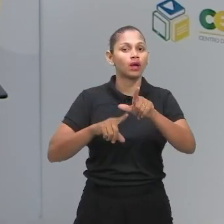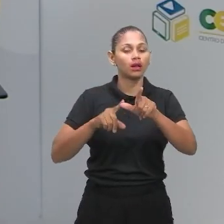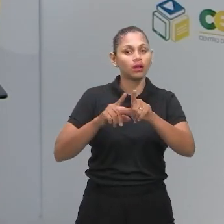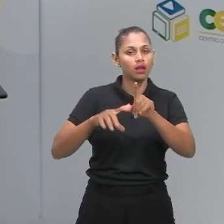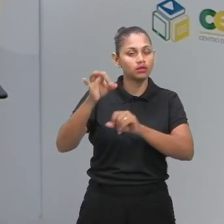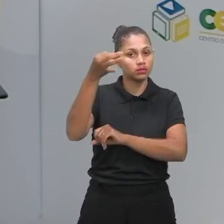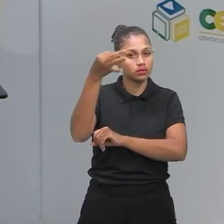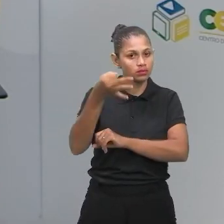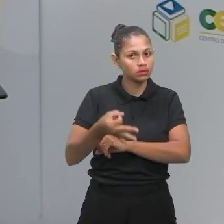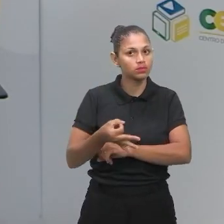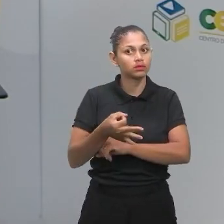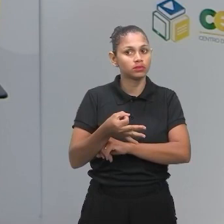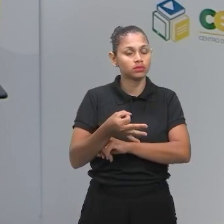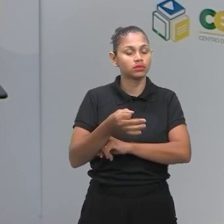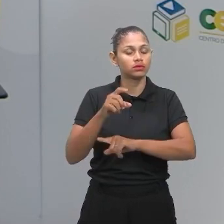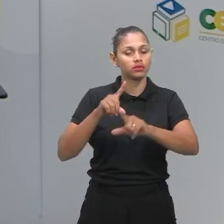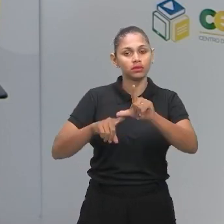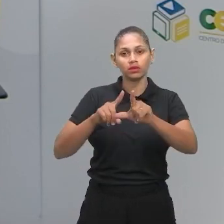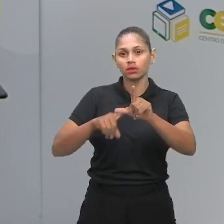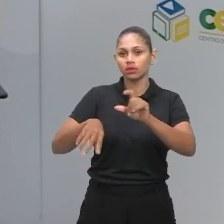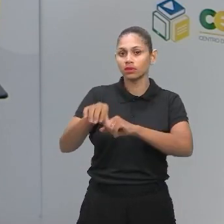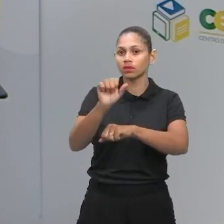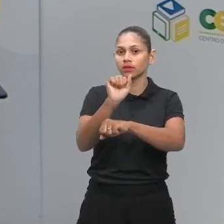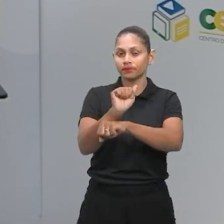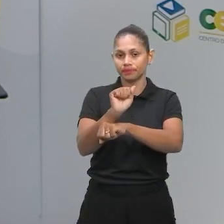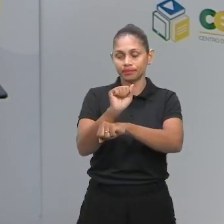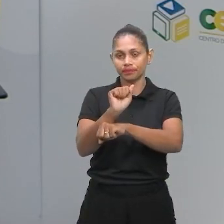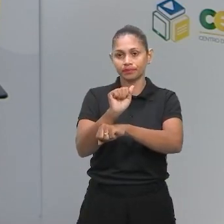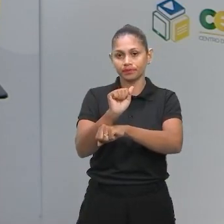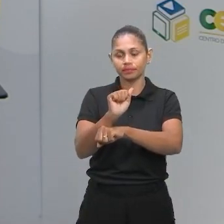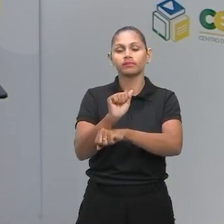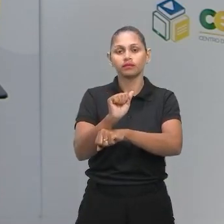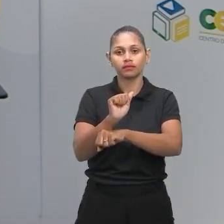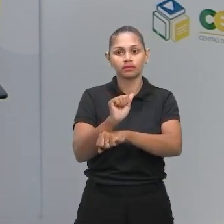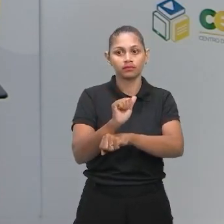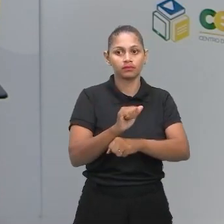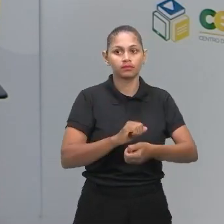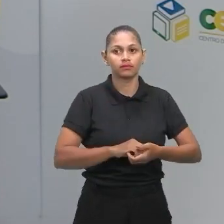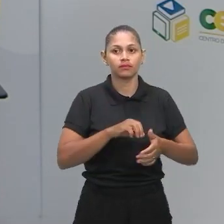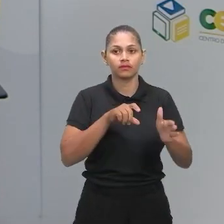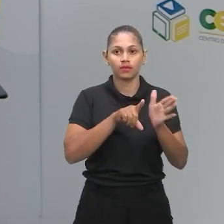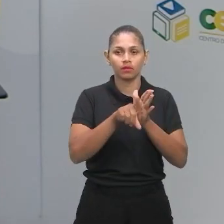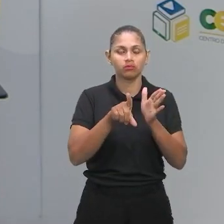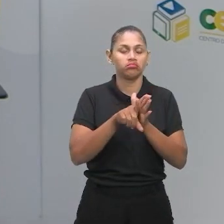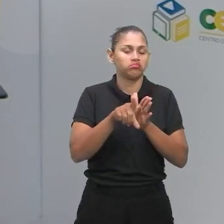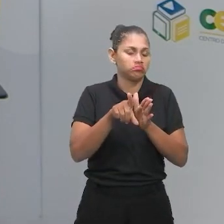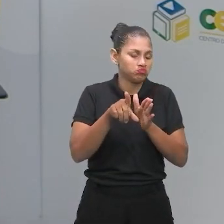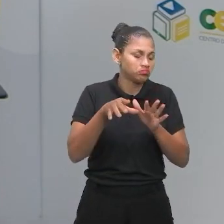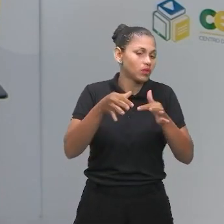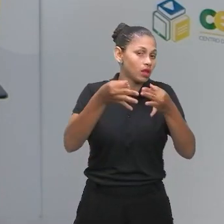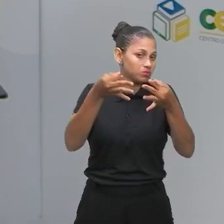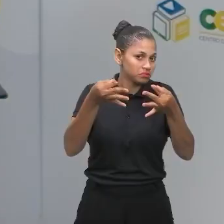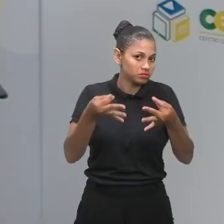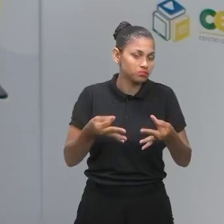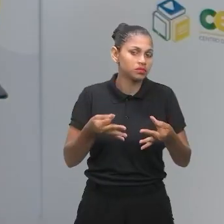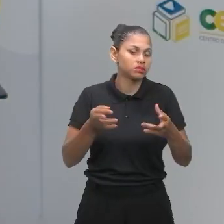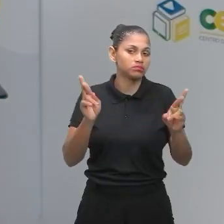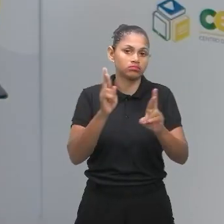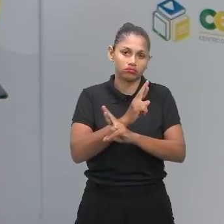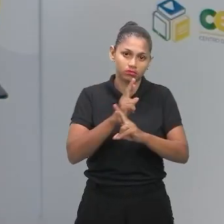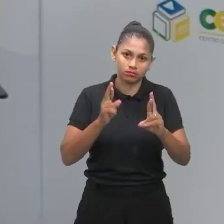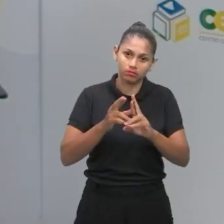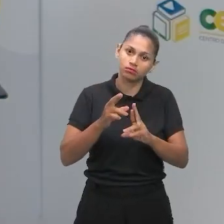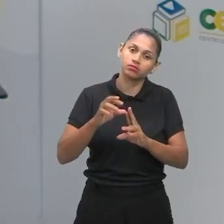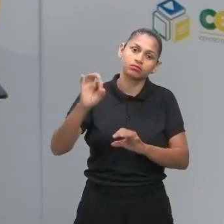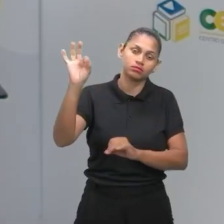Alternativa, letra A. A alternativa letra A é nosso gabarito de questão tranquila, questão que envolve porcentagem. Ah,